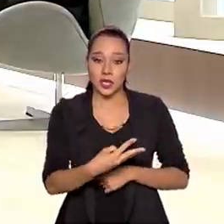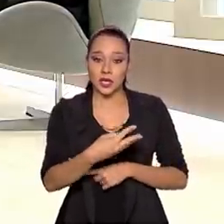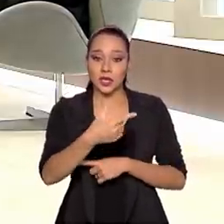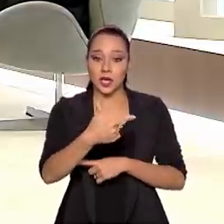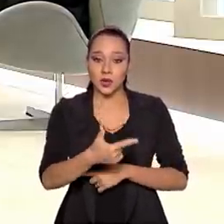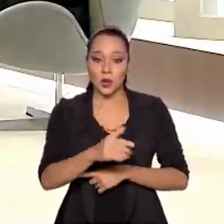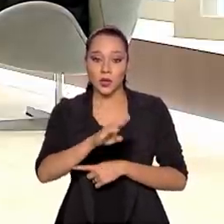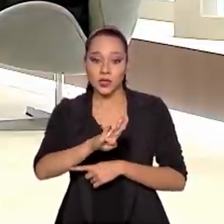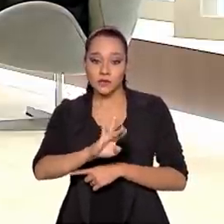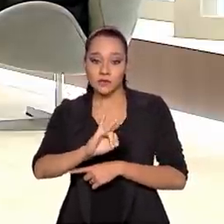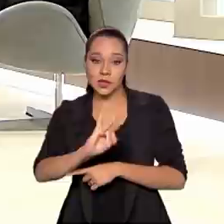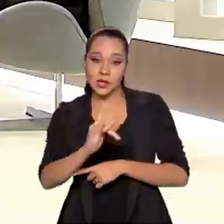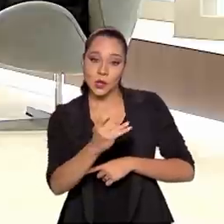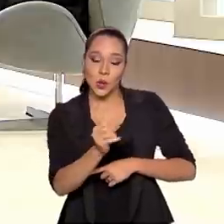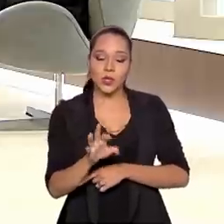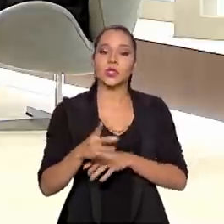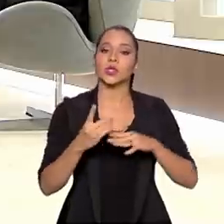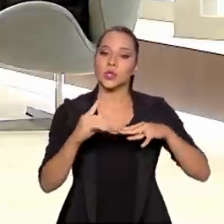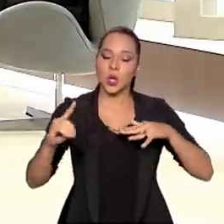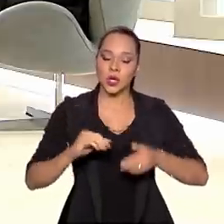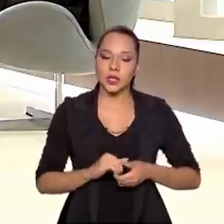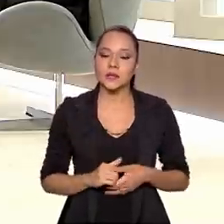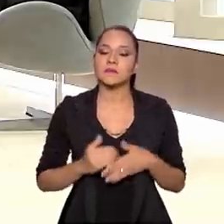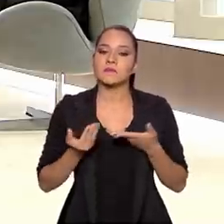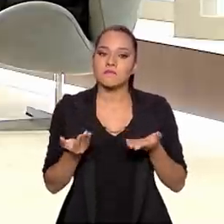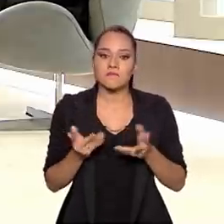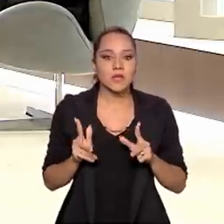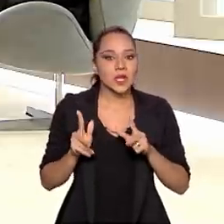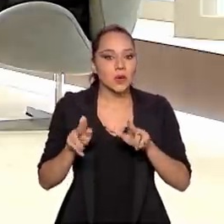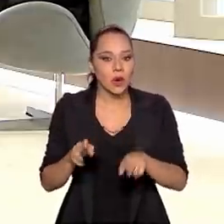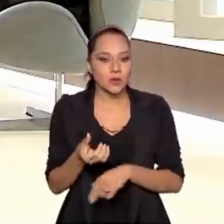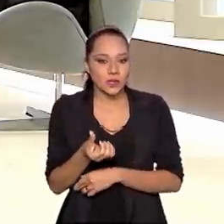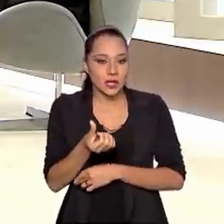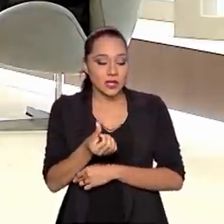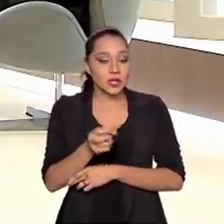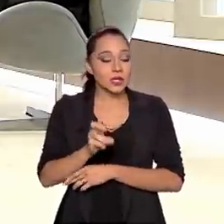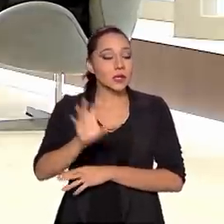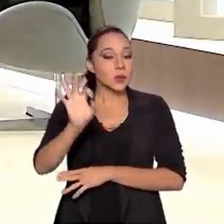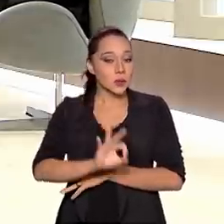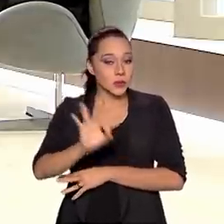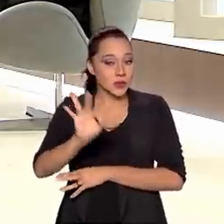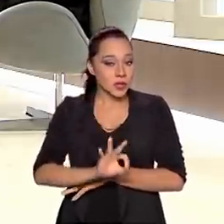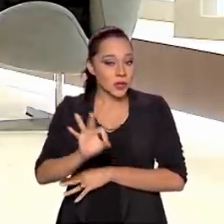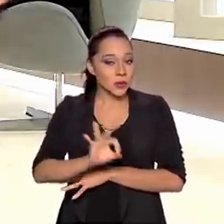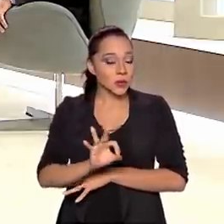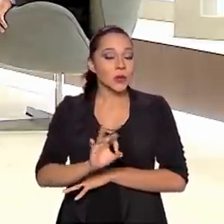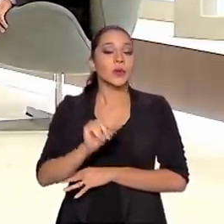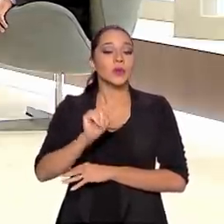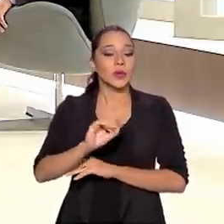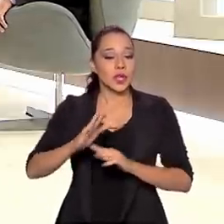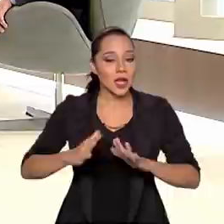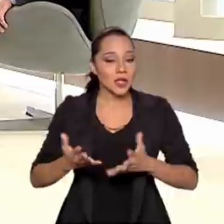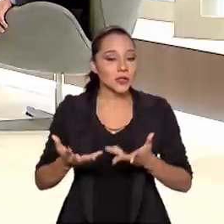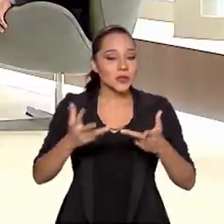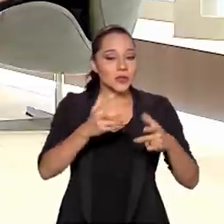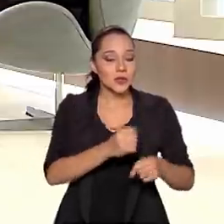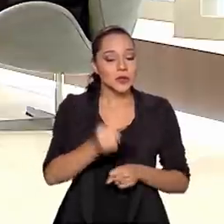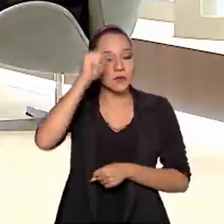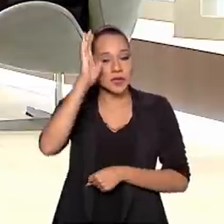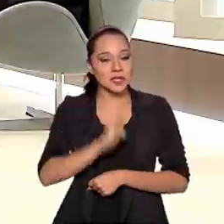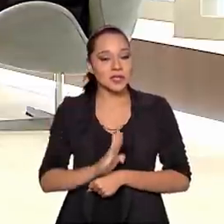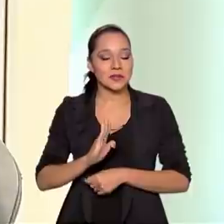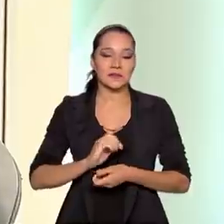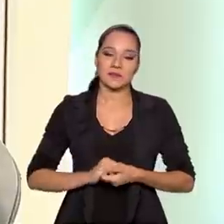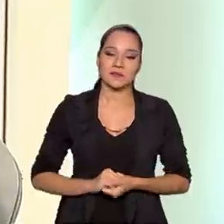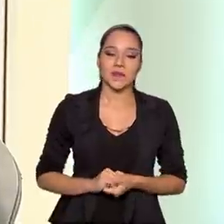bilhões de dólares, ou seja, correspondente a 65% do que é o saldo da balança nacional brasileira.